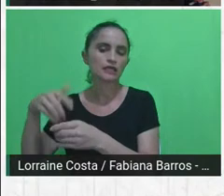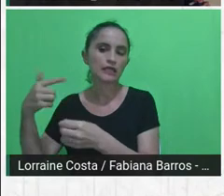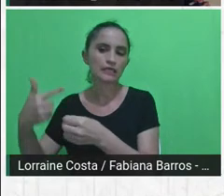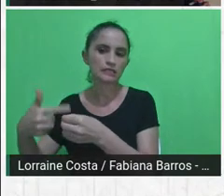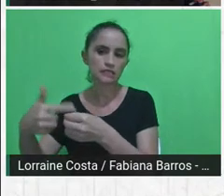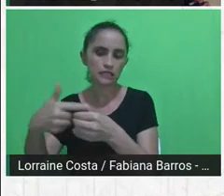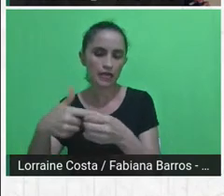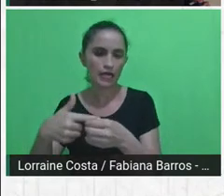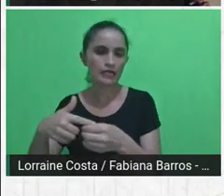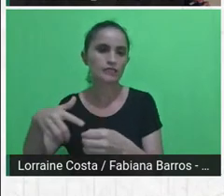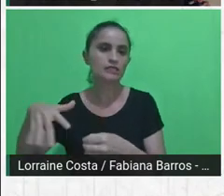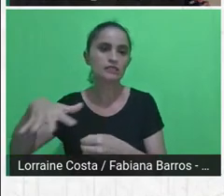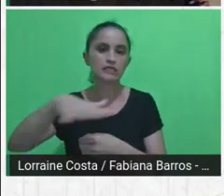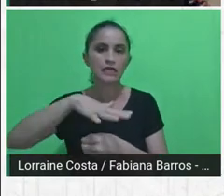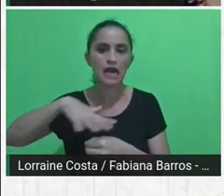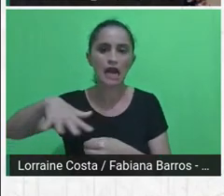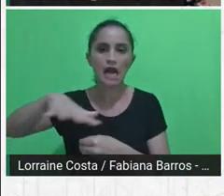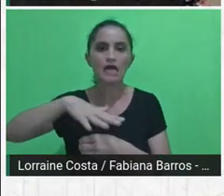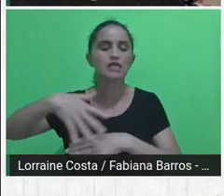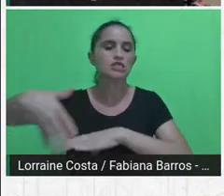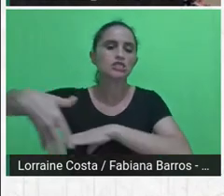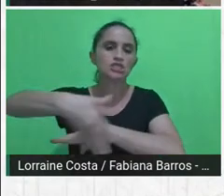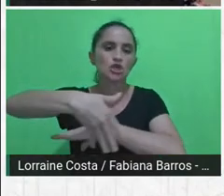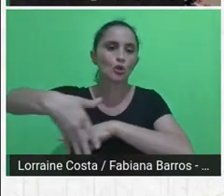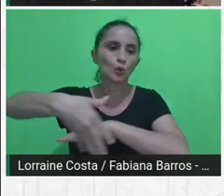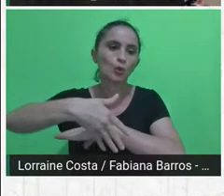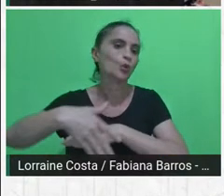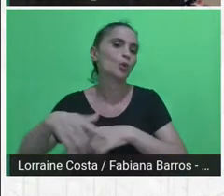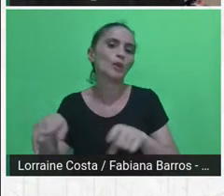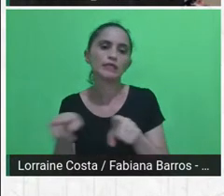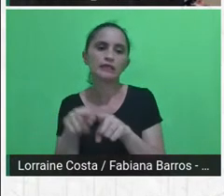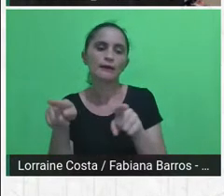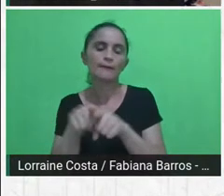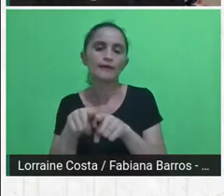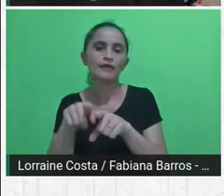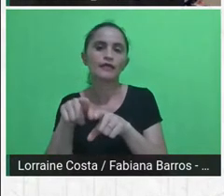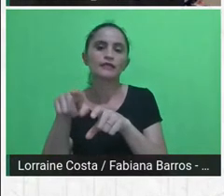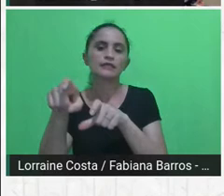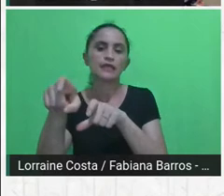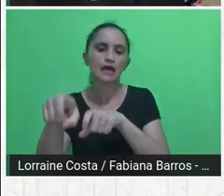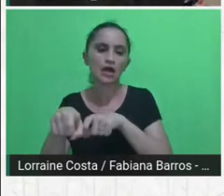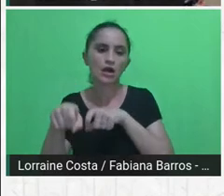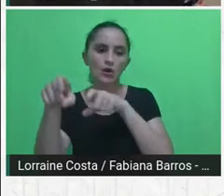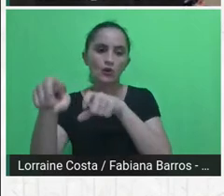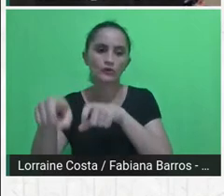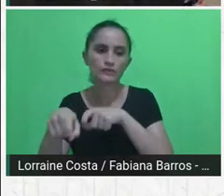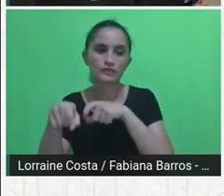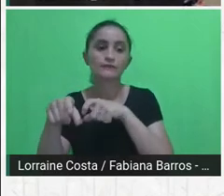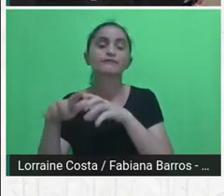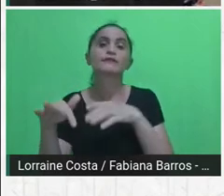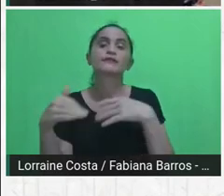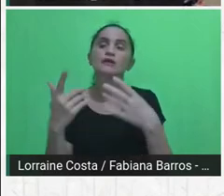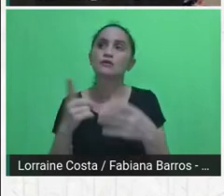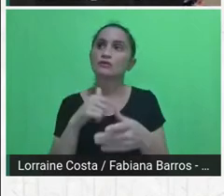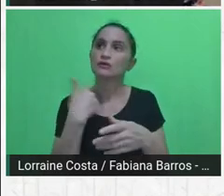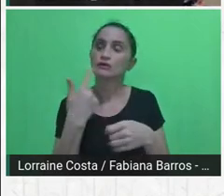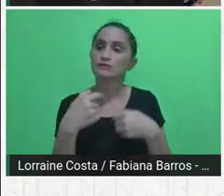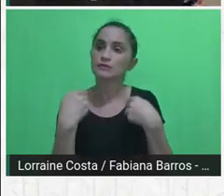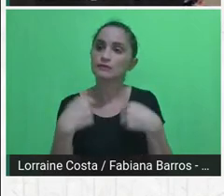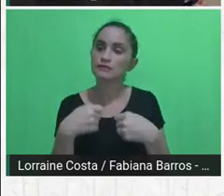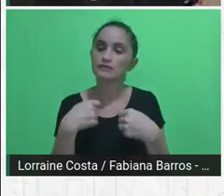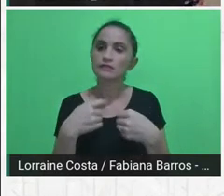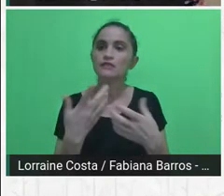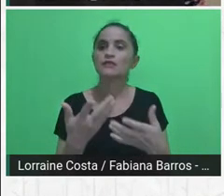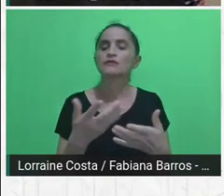quanto rurais. Então, além de você contribuir também com questões metodológicas, como a